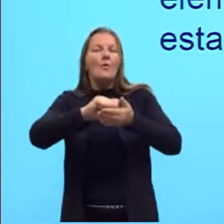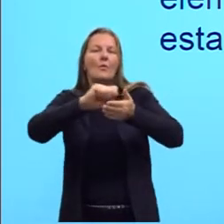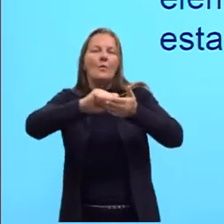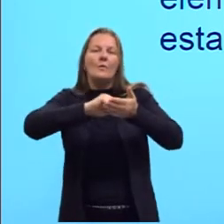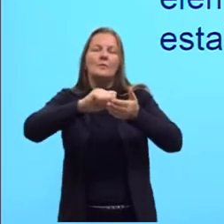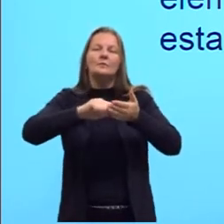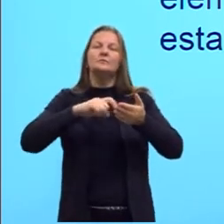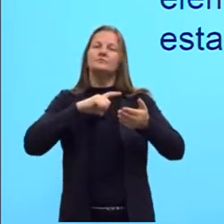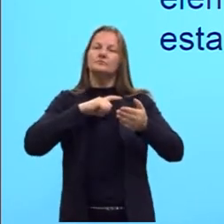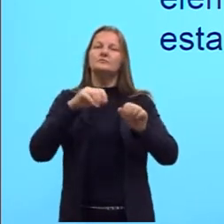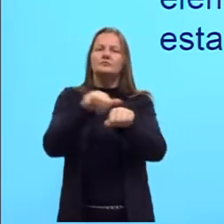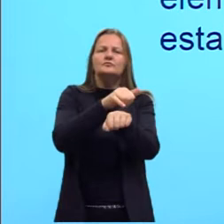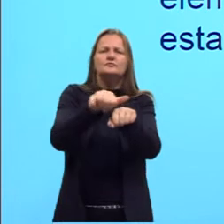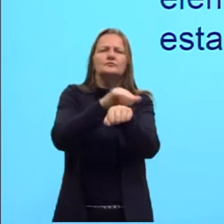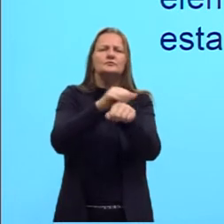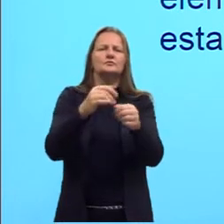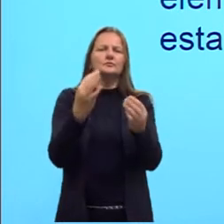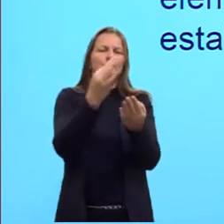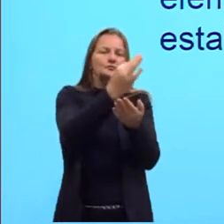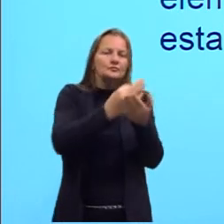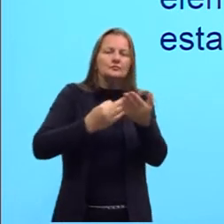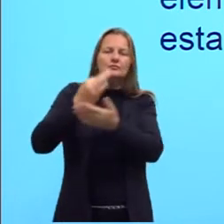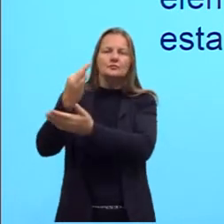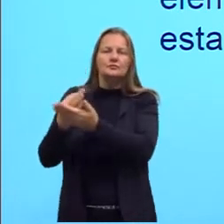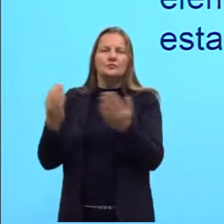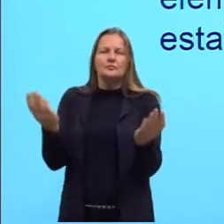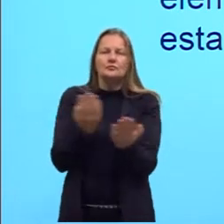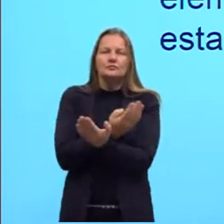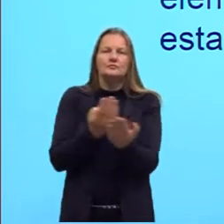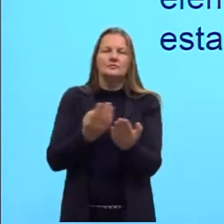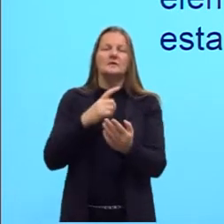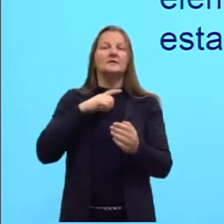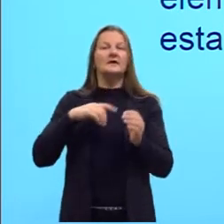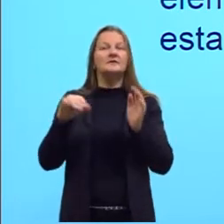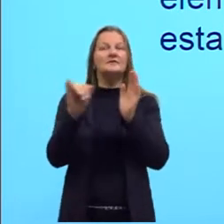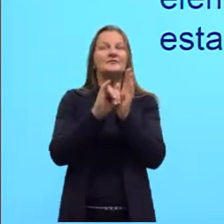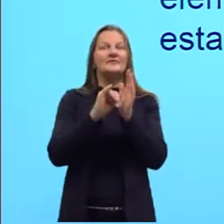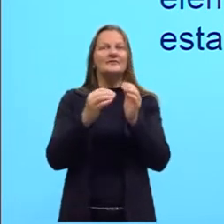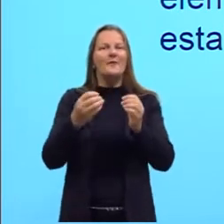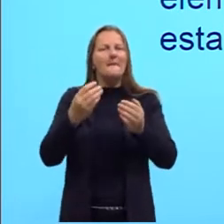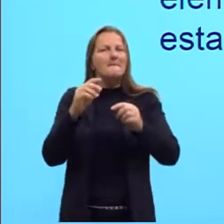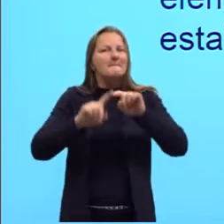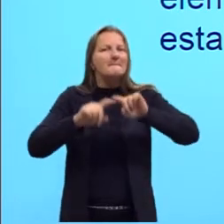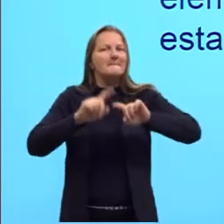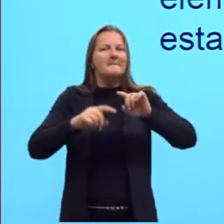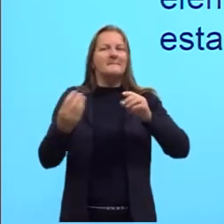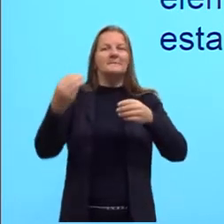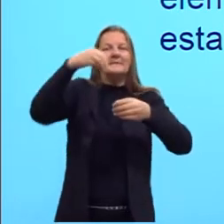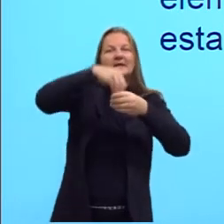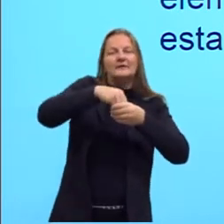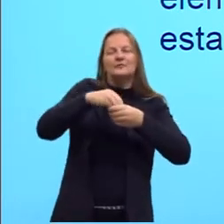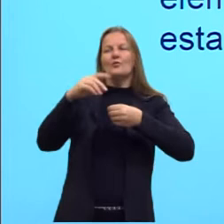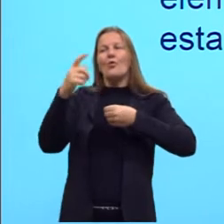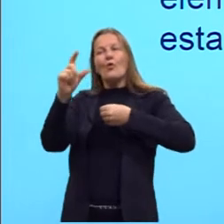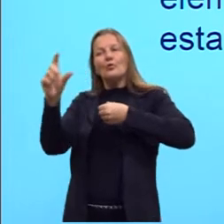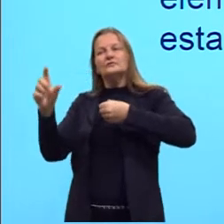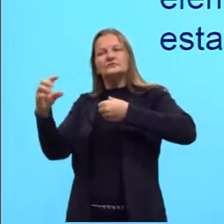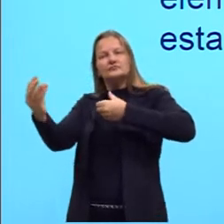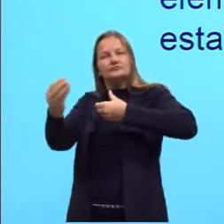utiliza um recurso intertextual quando ele traz elementos de outras obras pra dentro da sua,